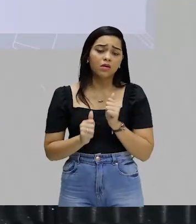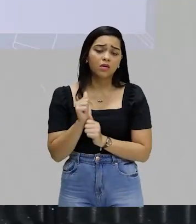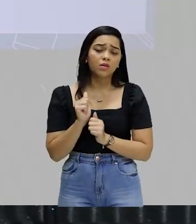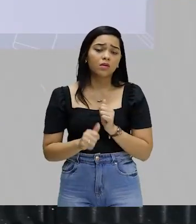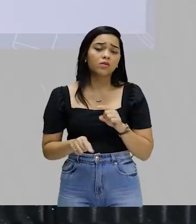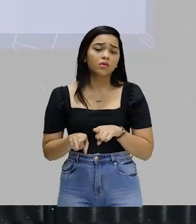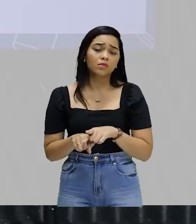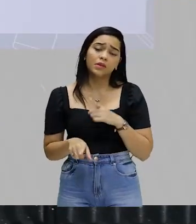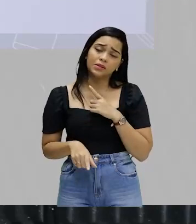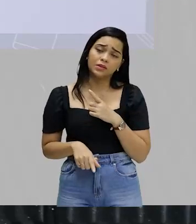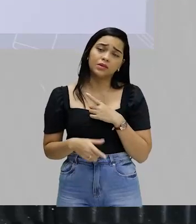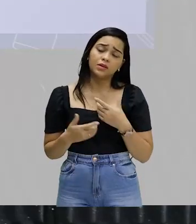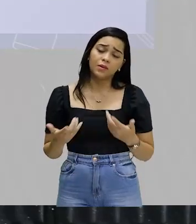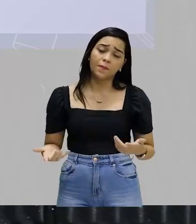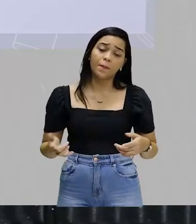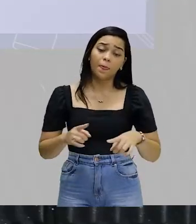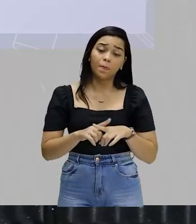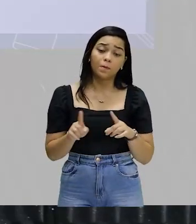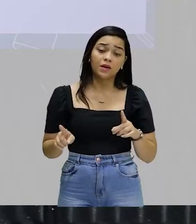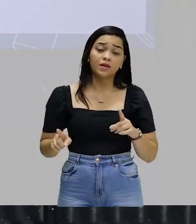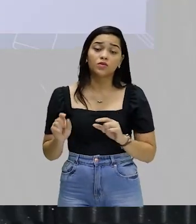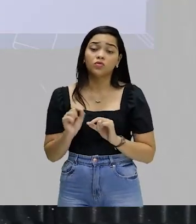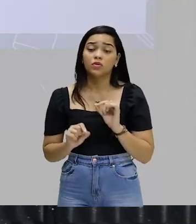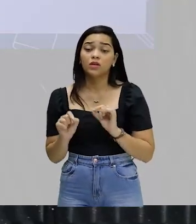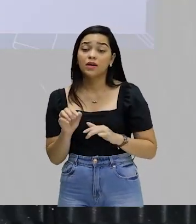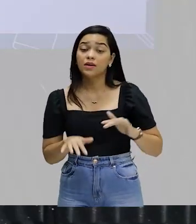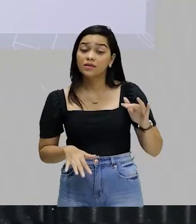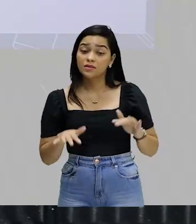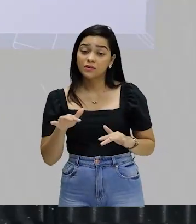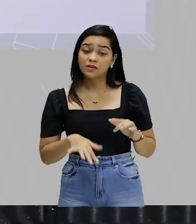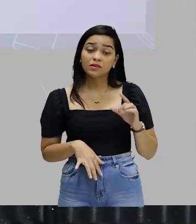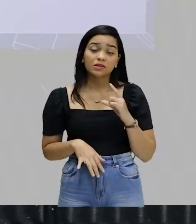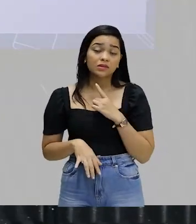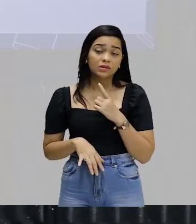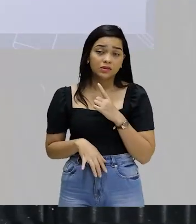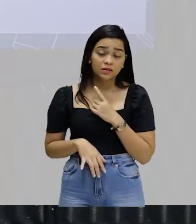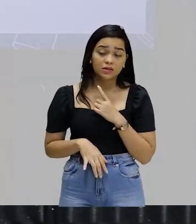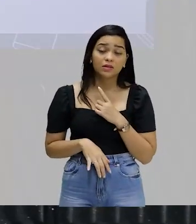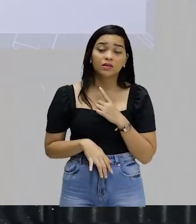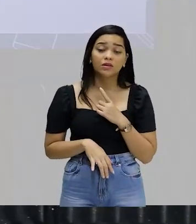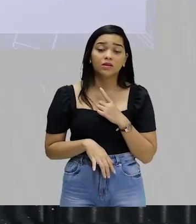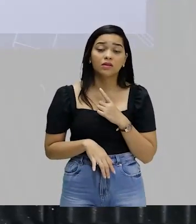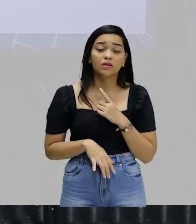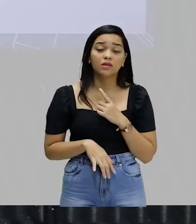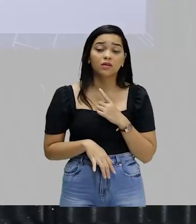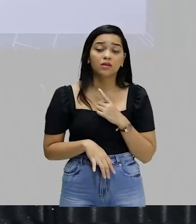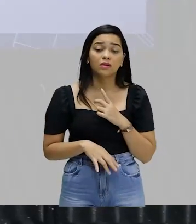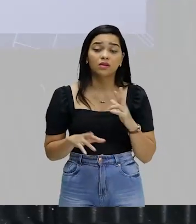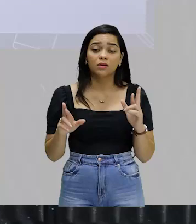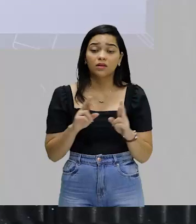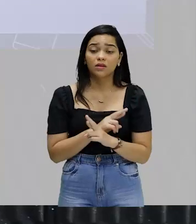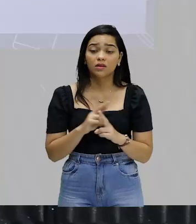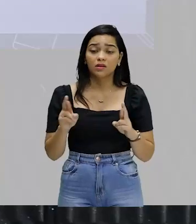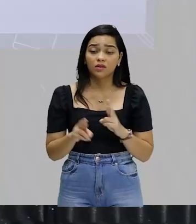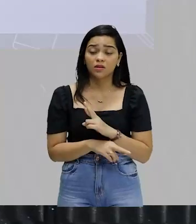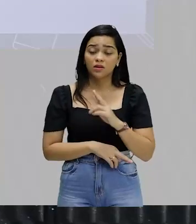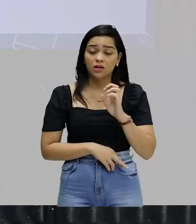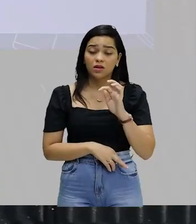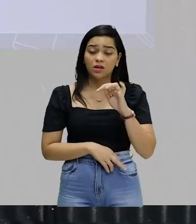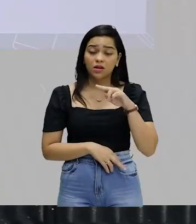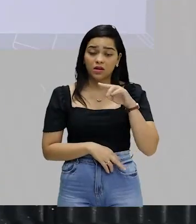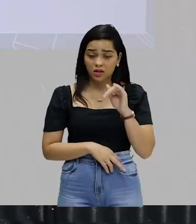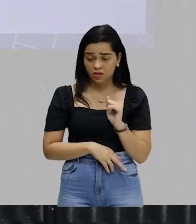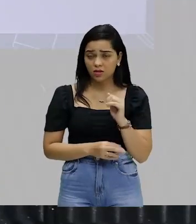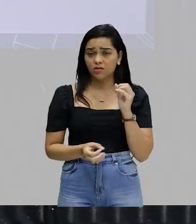esportivas mas que também vez por outra entra em questão a relação étnica a